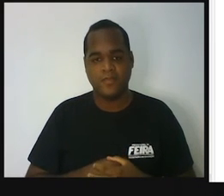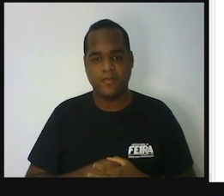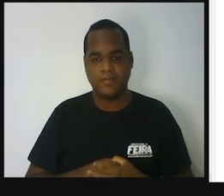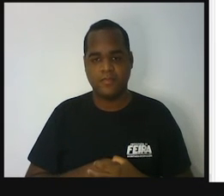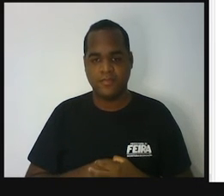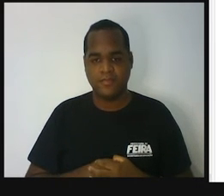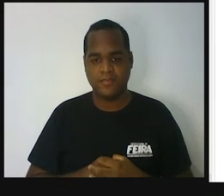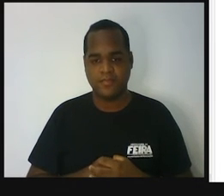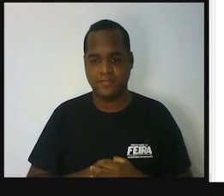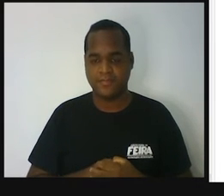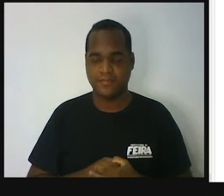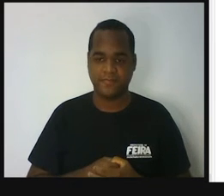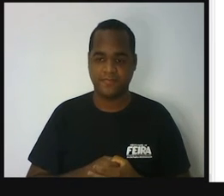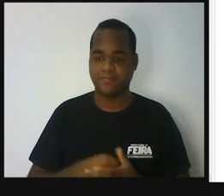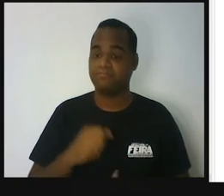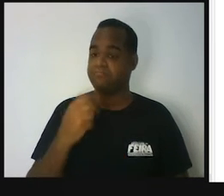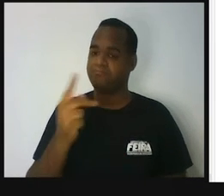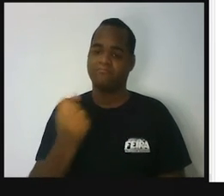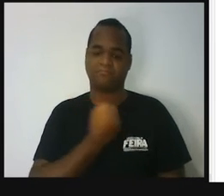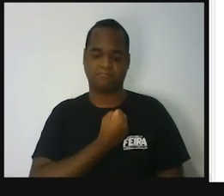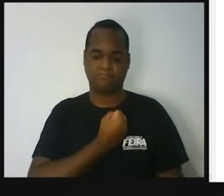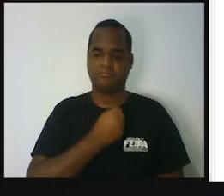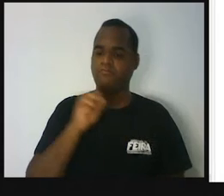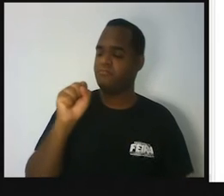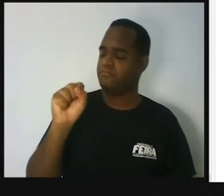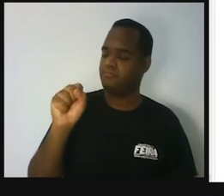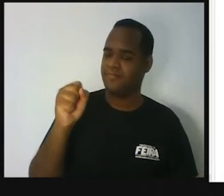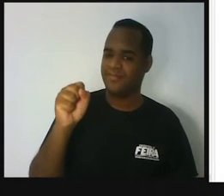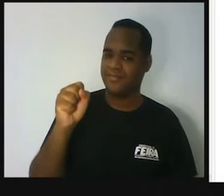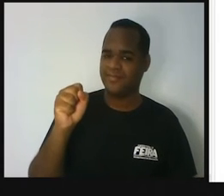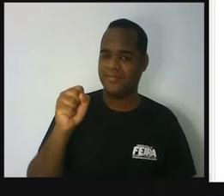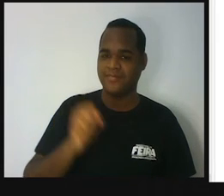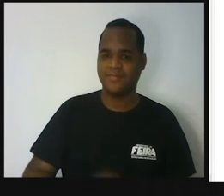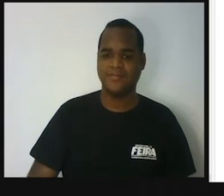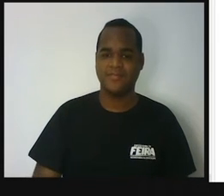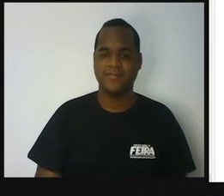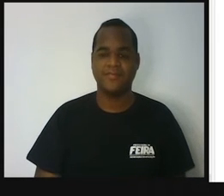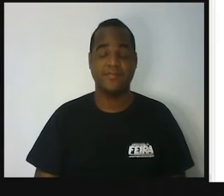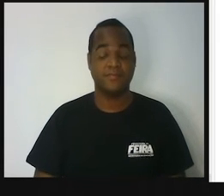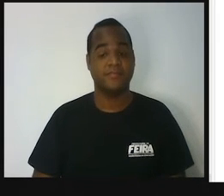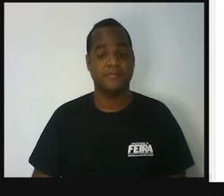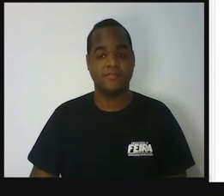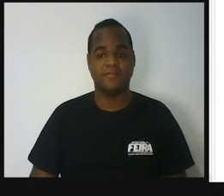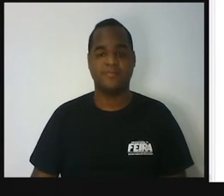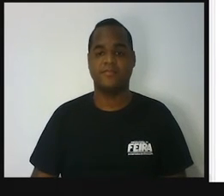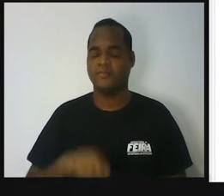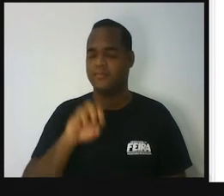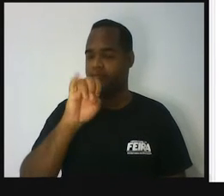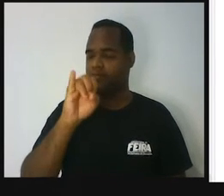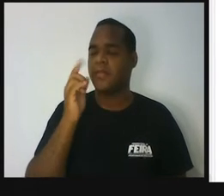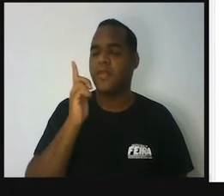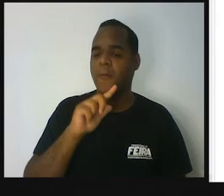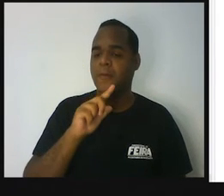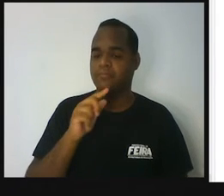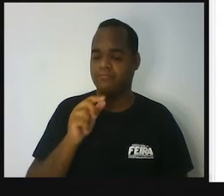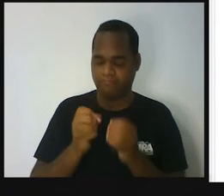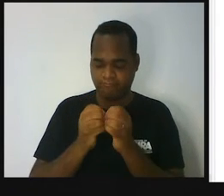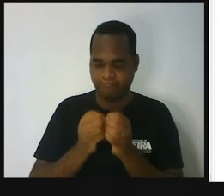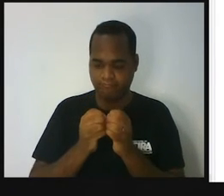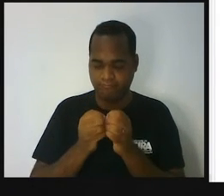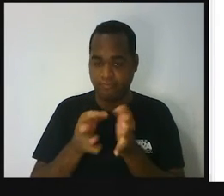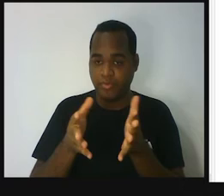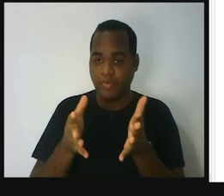O número 8. Se ela tirar... Se ela jogar o dadinho